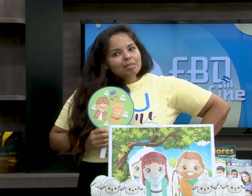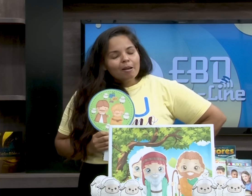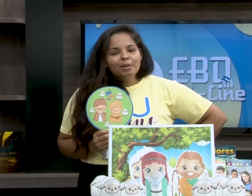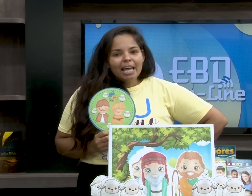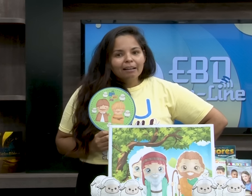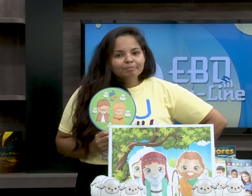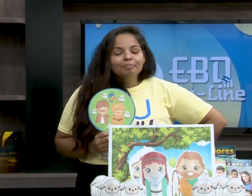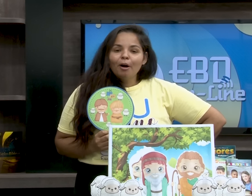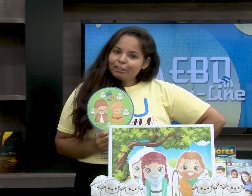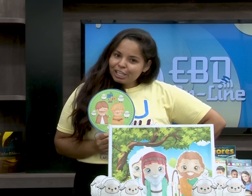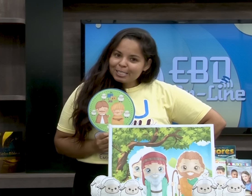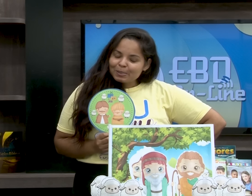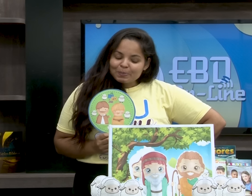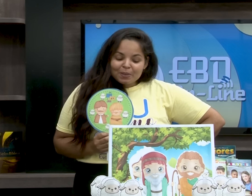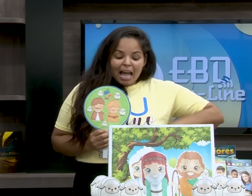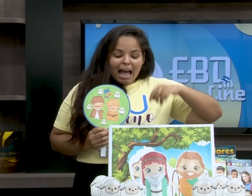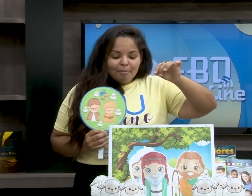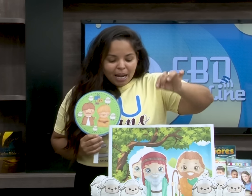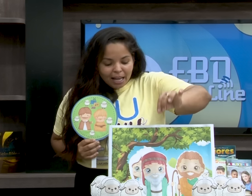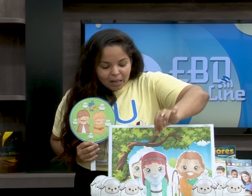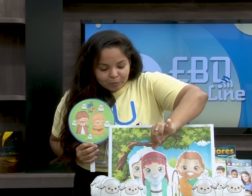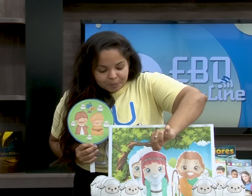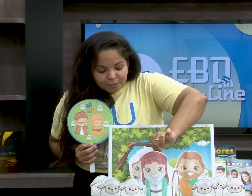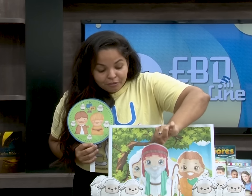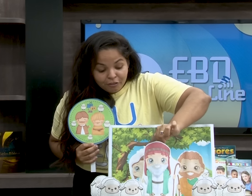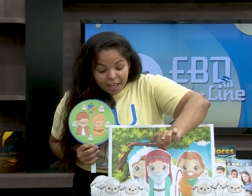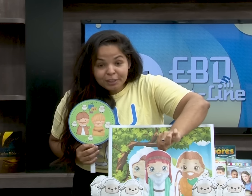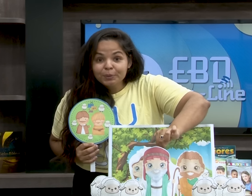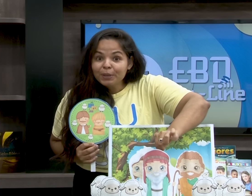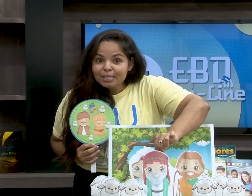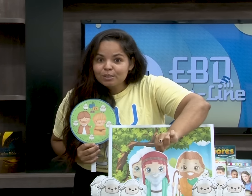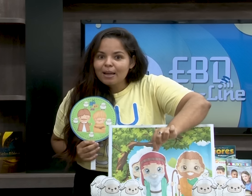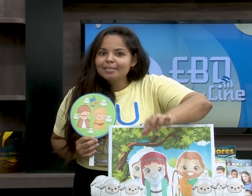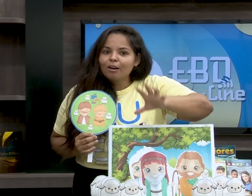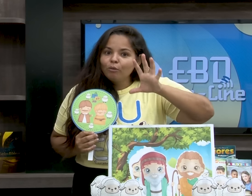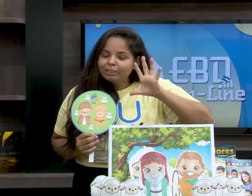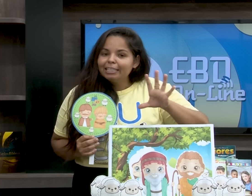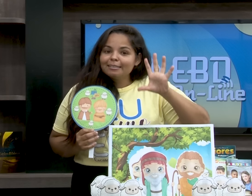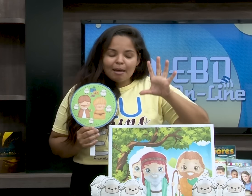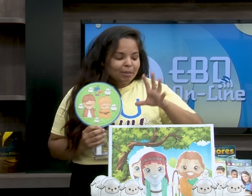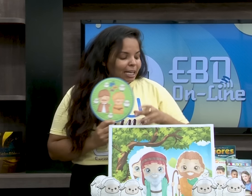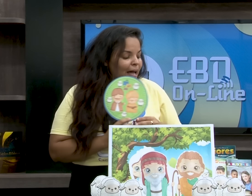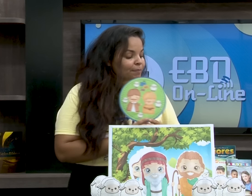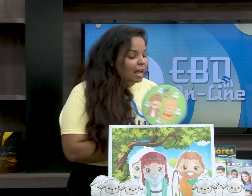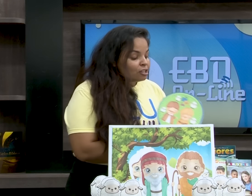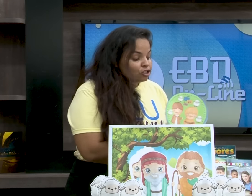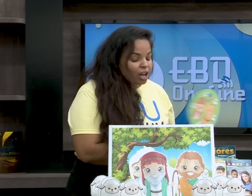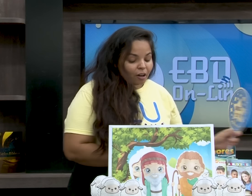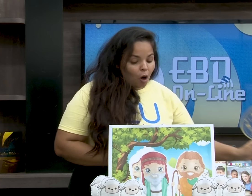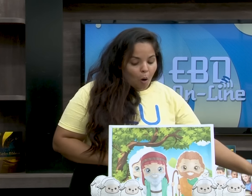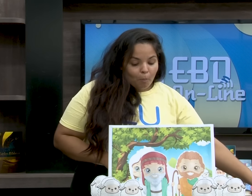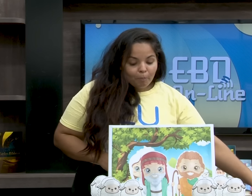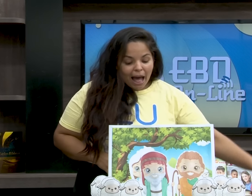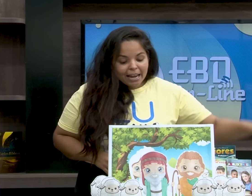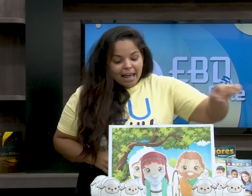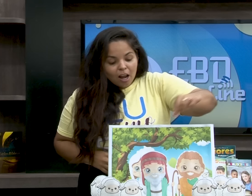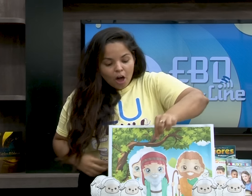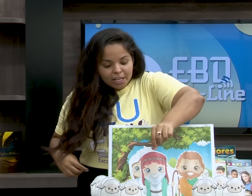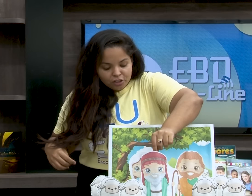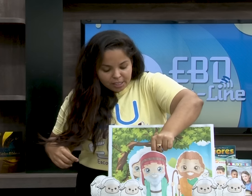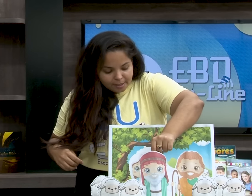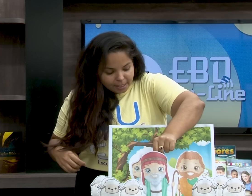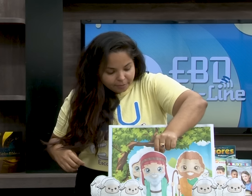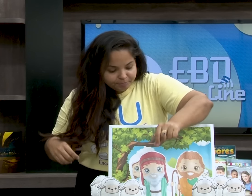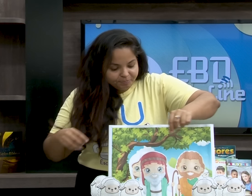E ali eles começaram a brigar. Pode isso? Abraão, vendo isso, essa contenda, essa briga, chegou para